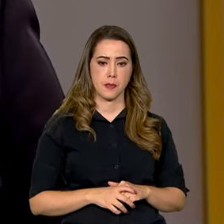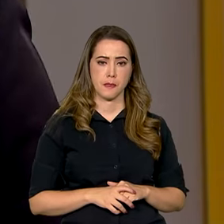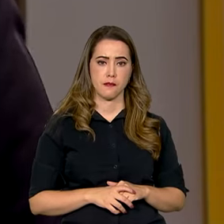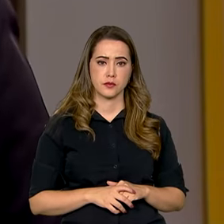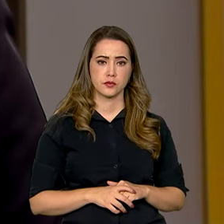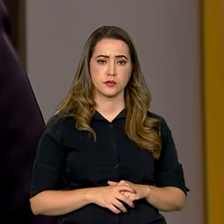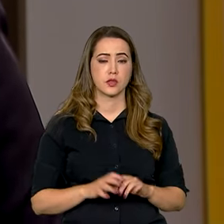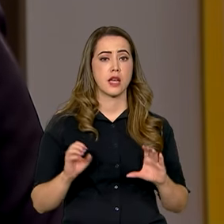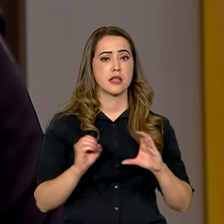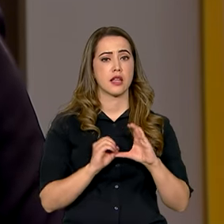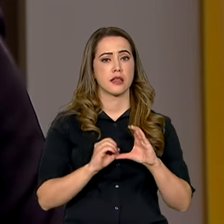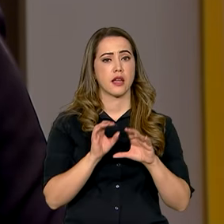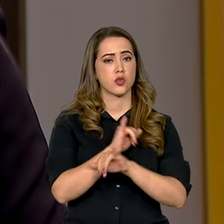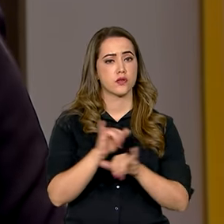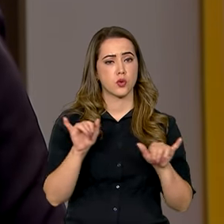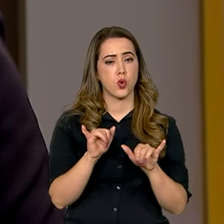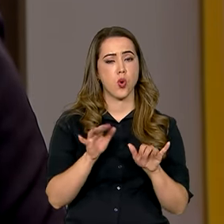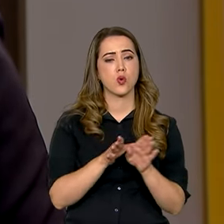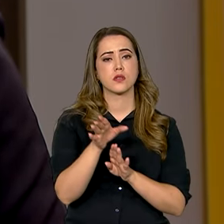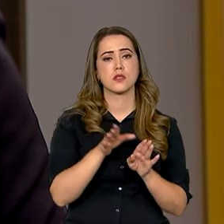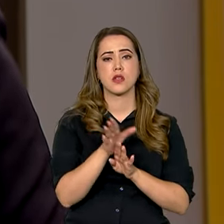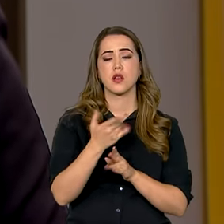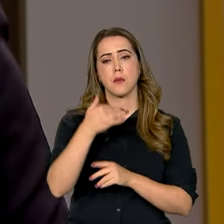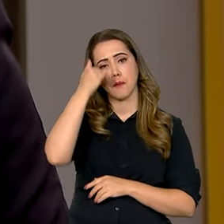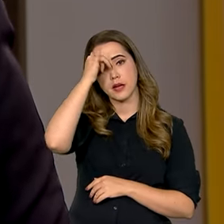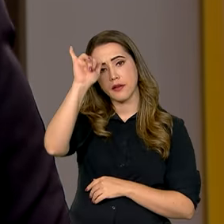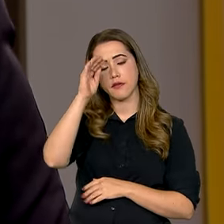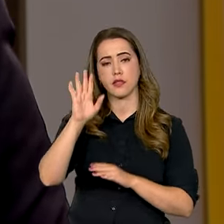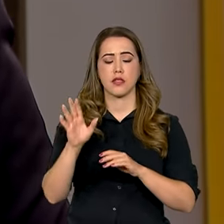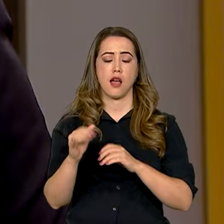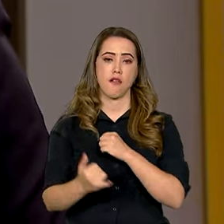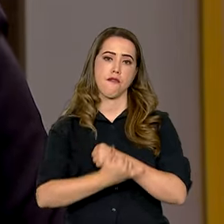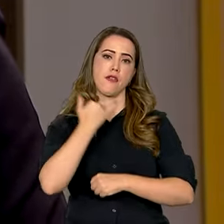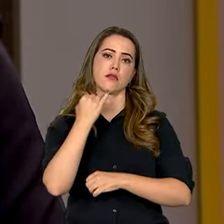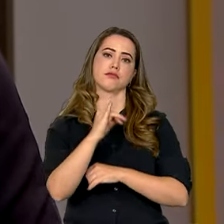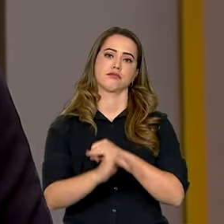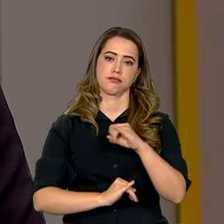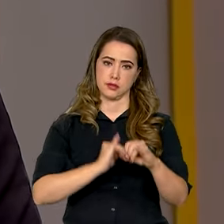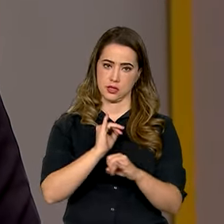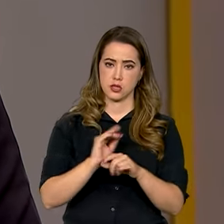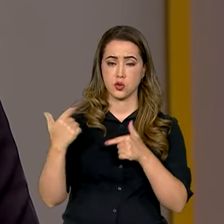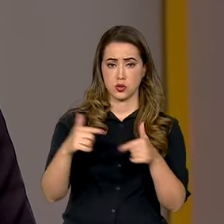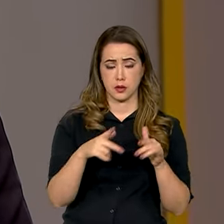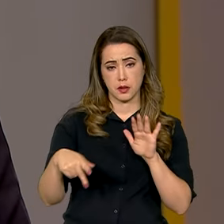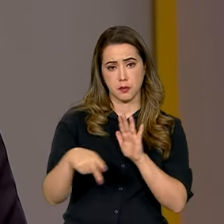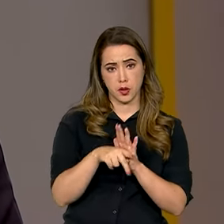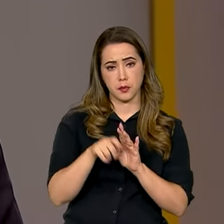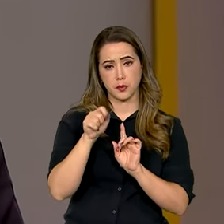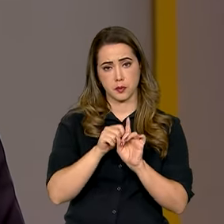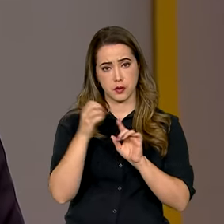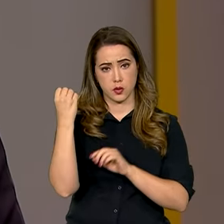A Anatel divulgou dicas de segurança para a prevenção contra fraudes na internet. A iniciativa faz parte da campanha